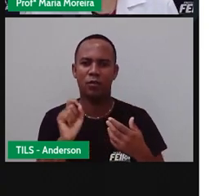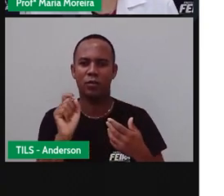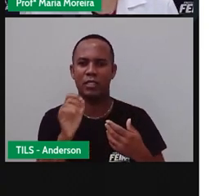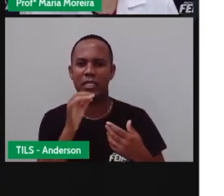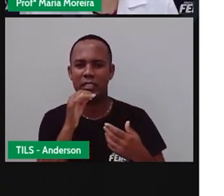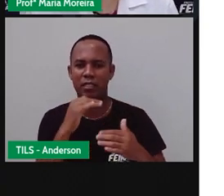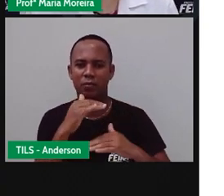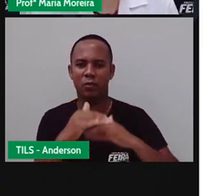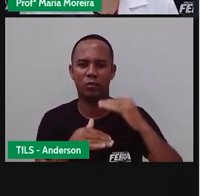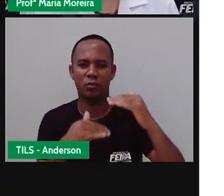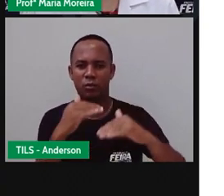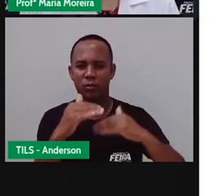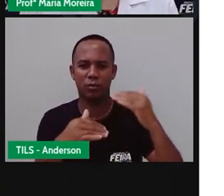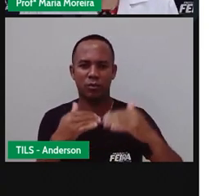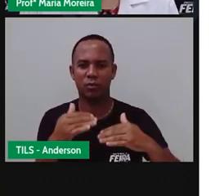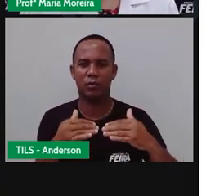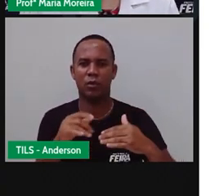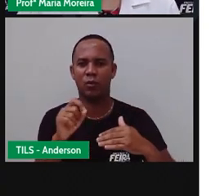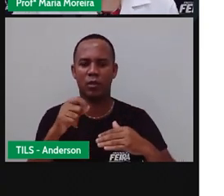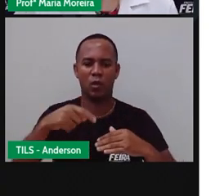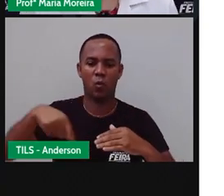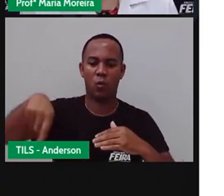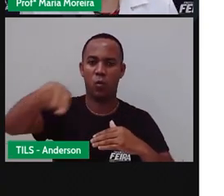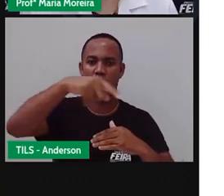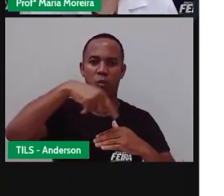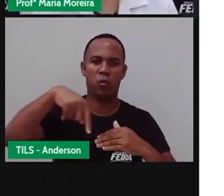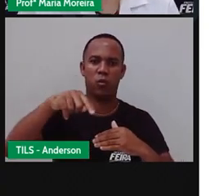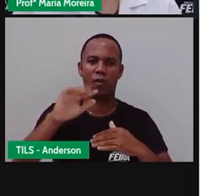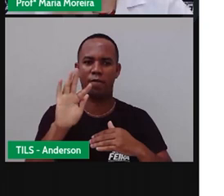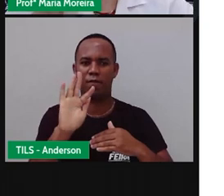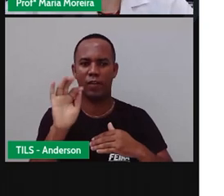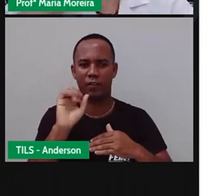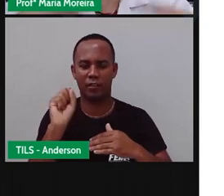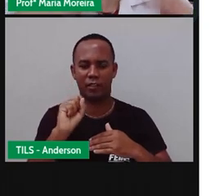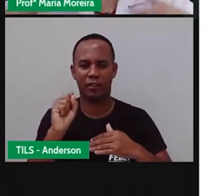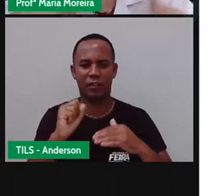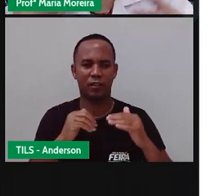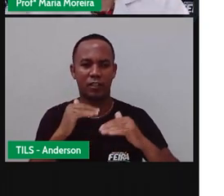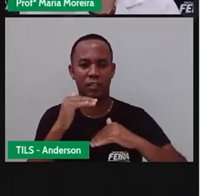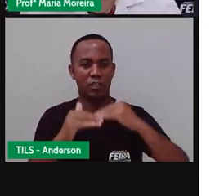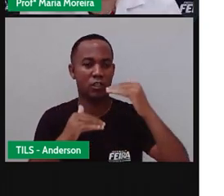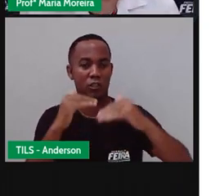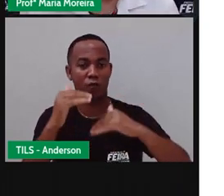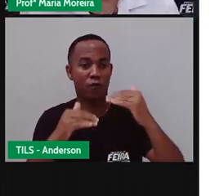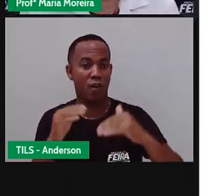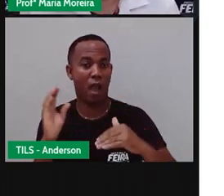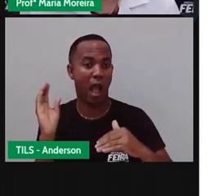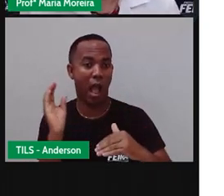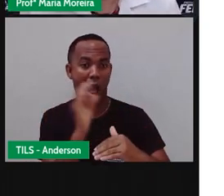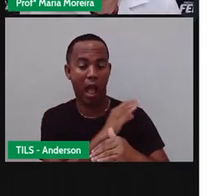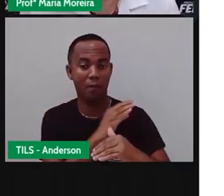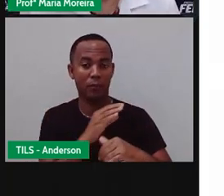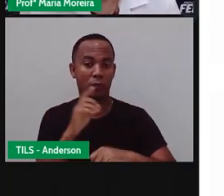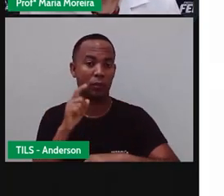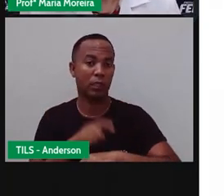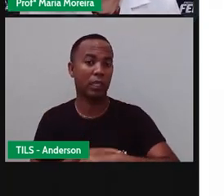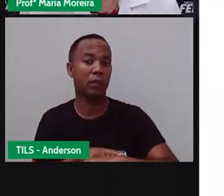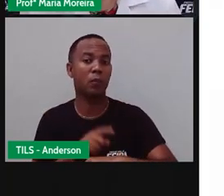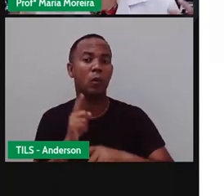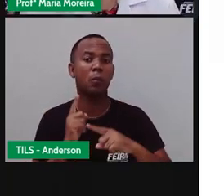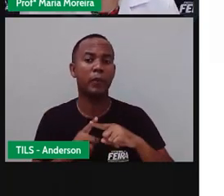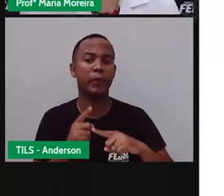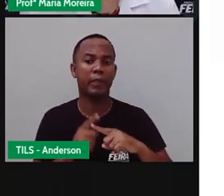o avanço e o crescimento da região. Então, Feira, na verdade, ela teve um desenvolvimento bem rápido no tempo, por quê?